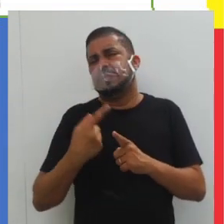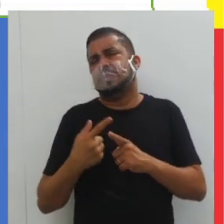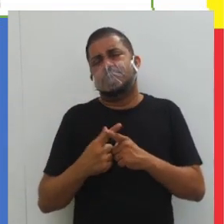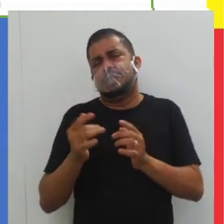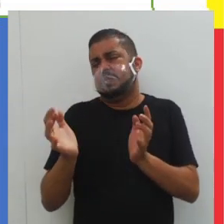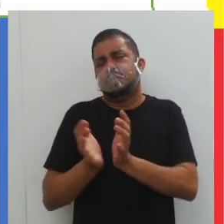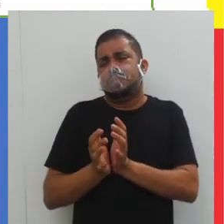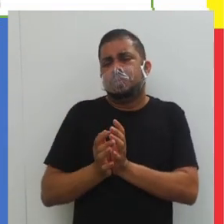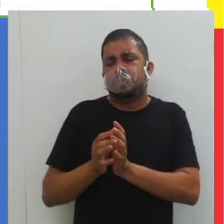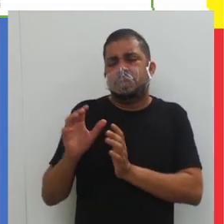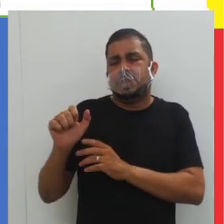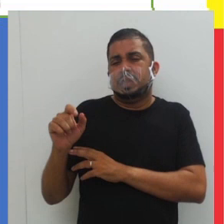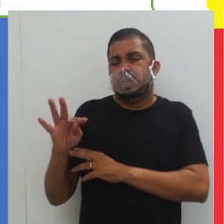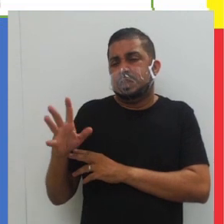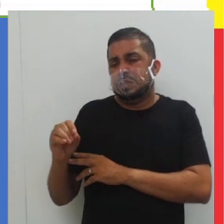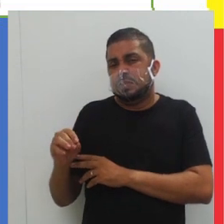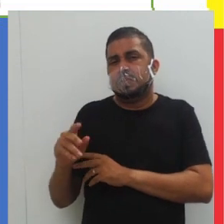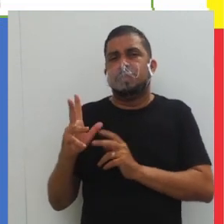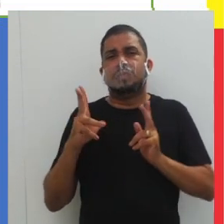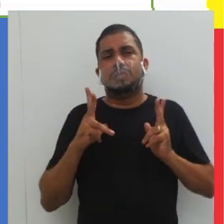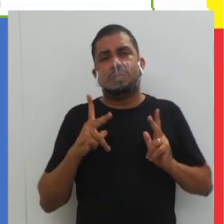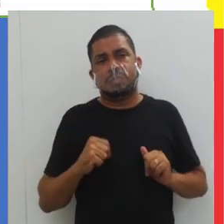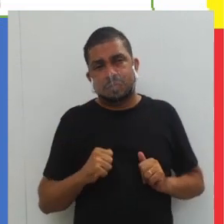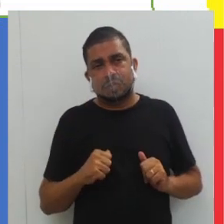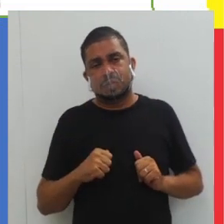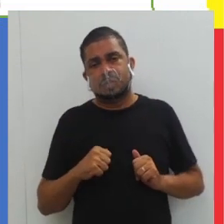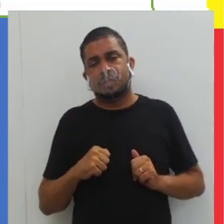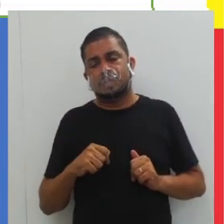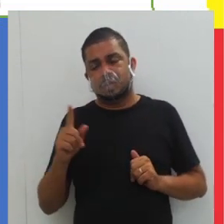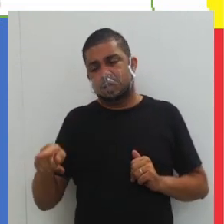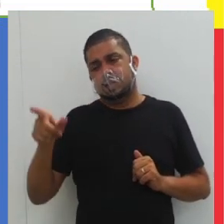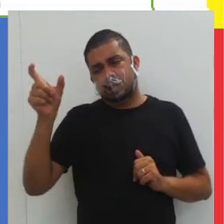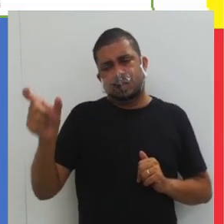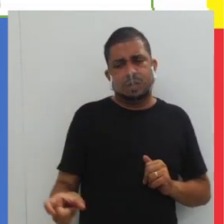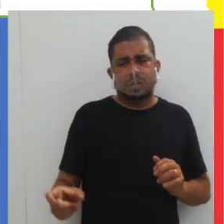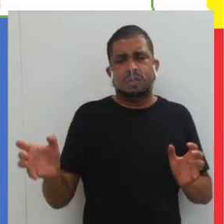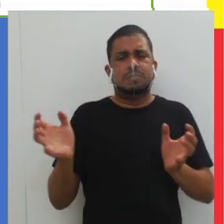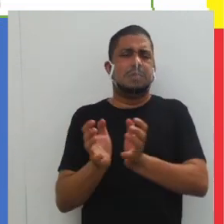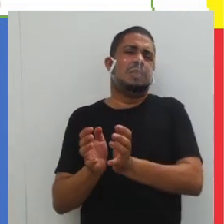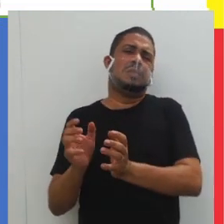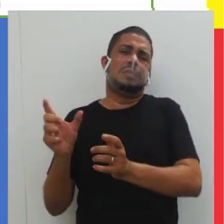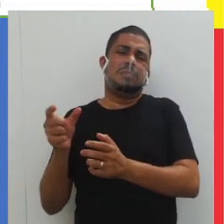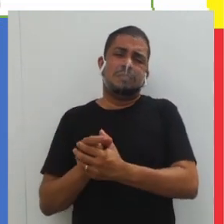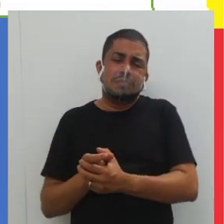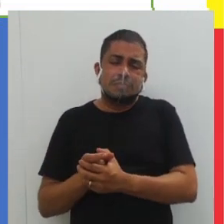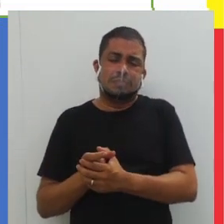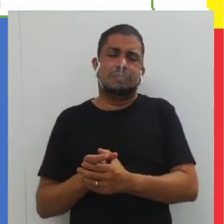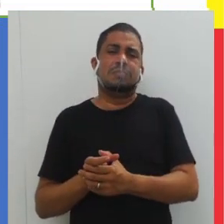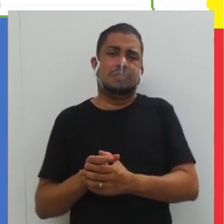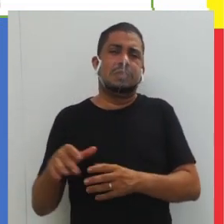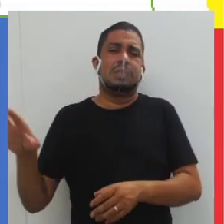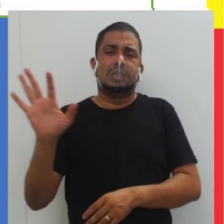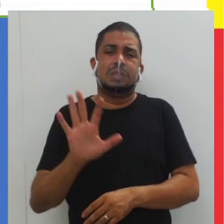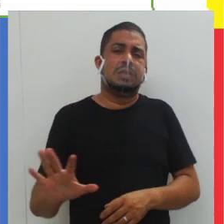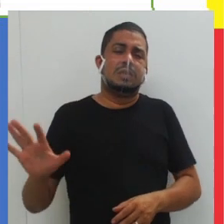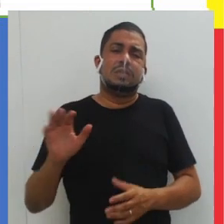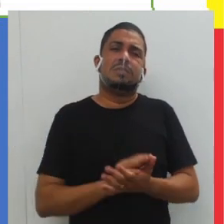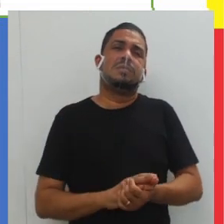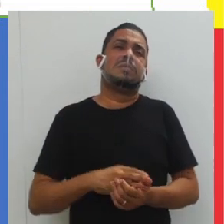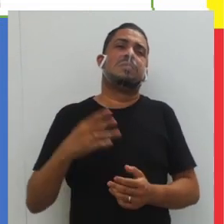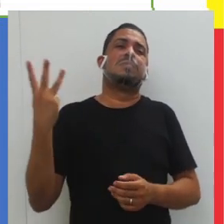determinado grupo étnico de seres humanos são considerados minoria em uma determinada região?